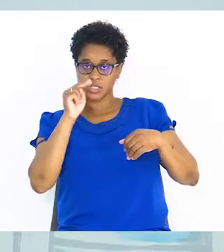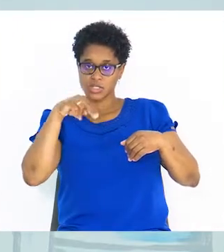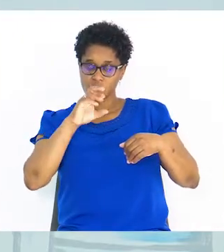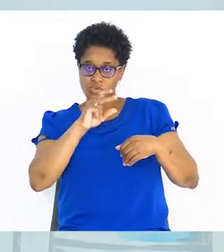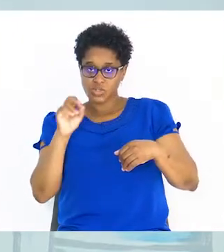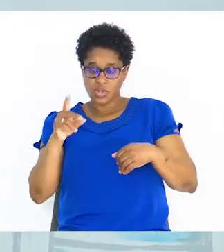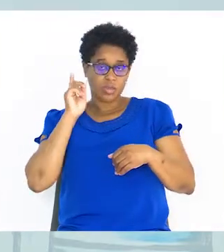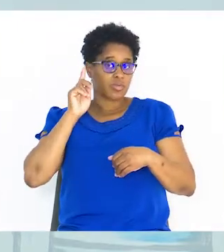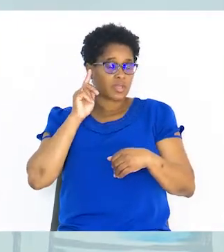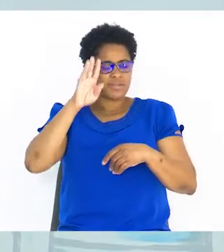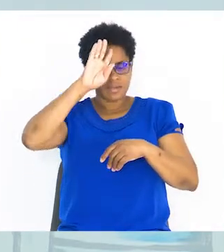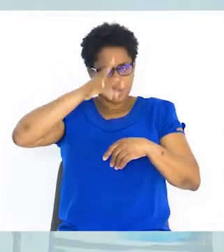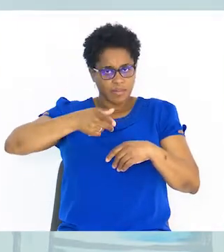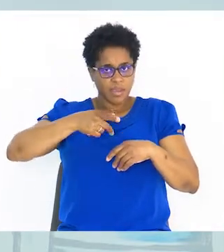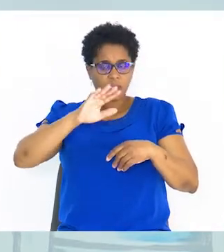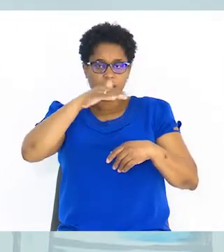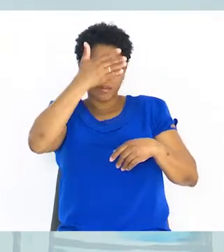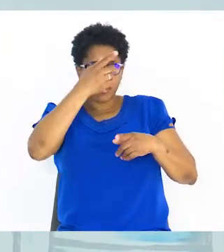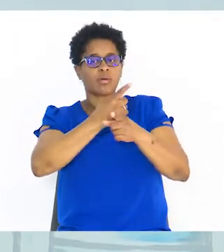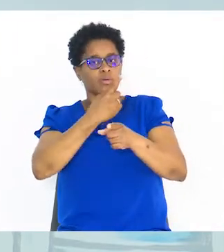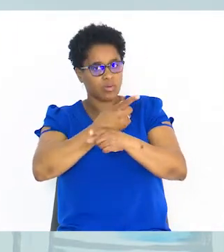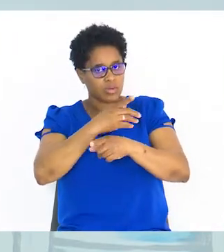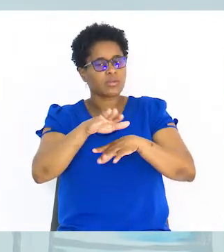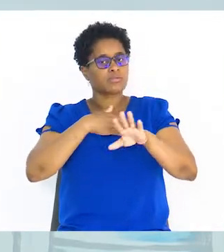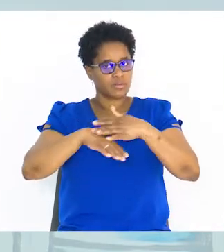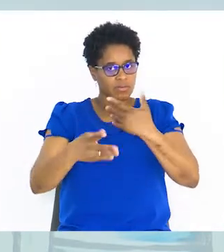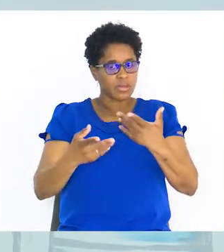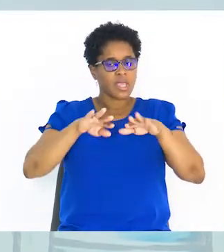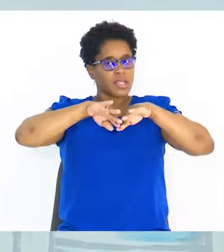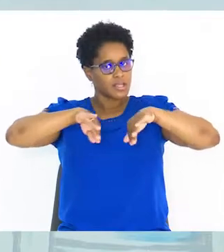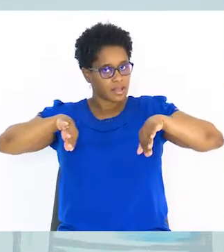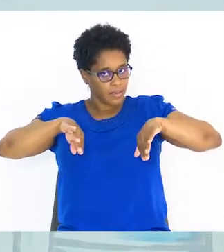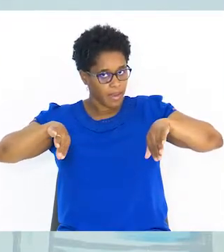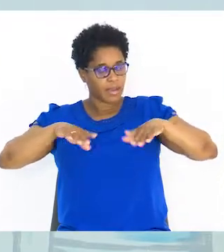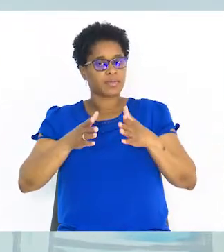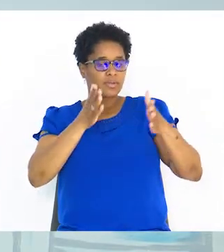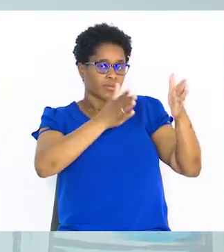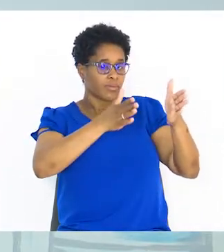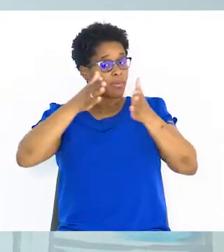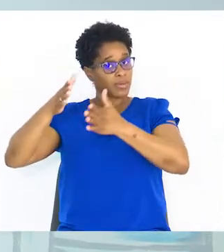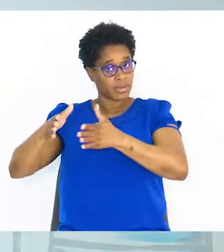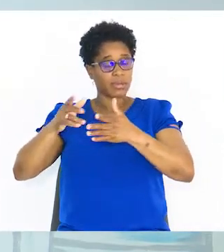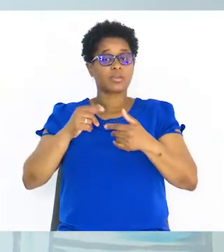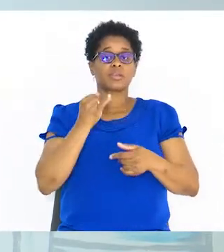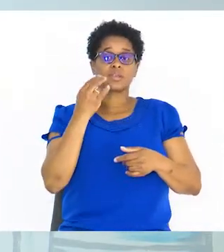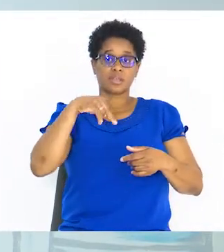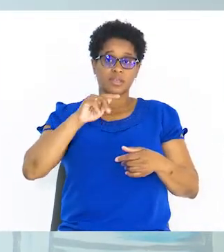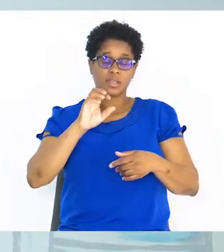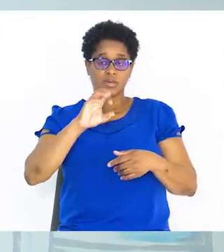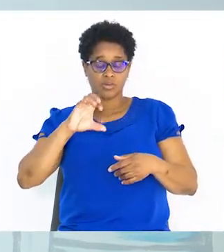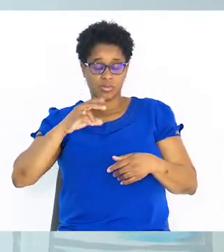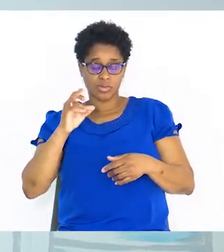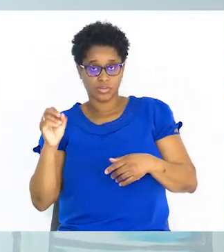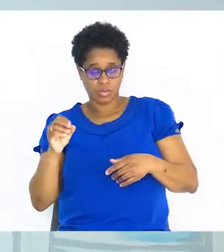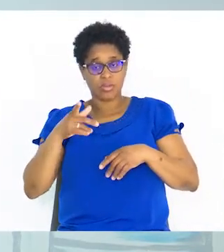importante saber que o primeiro passo vamos resolver separadamente as inequações. E